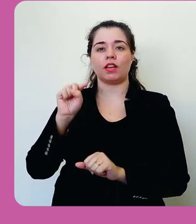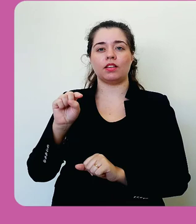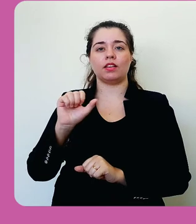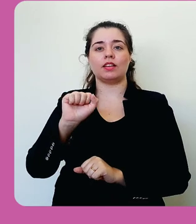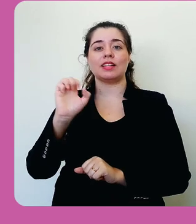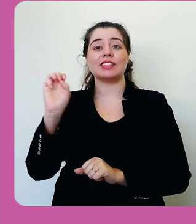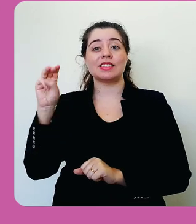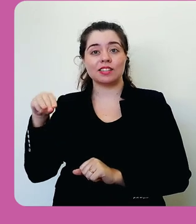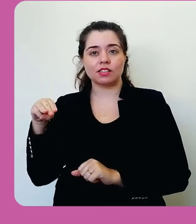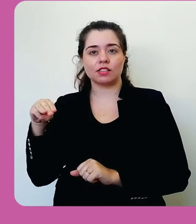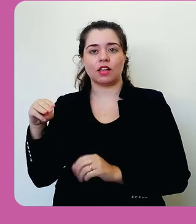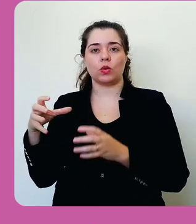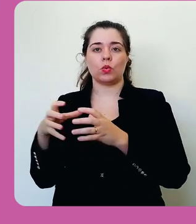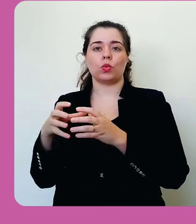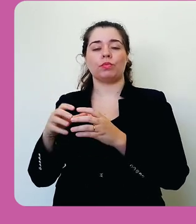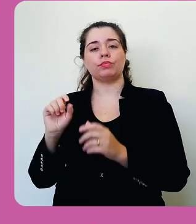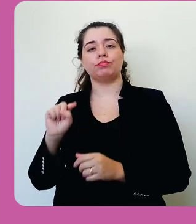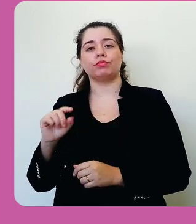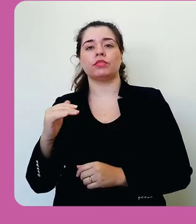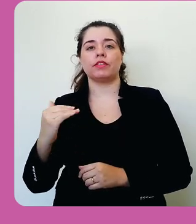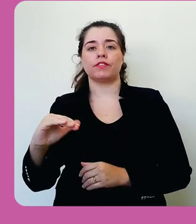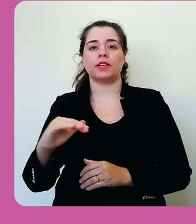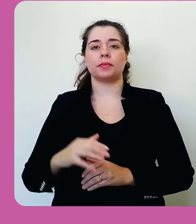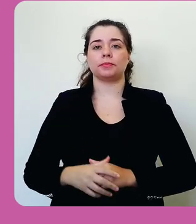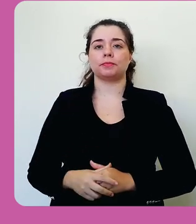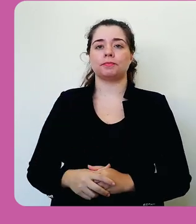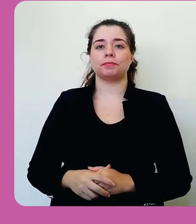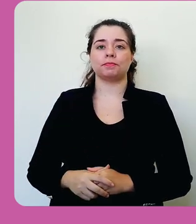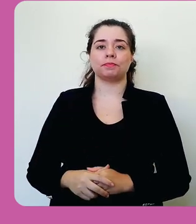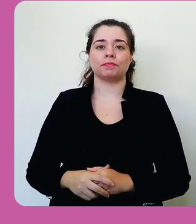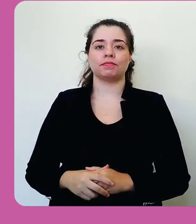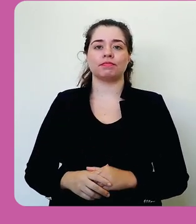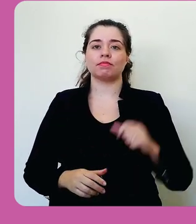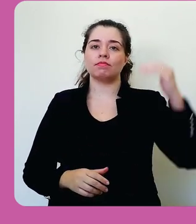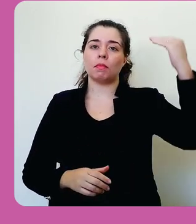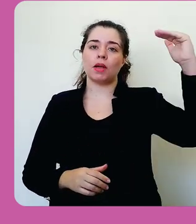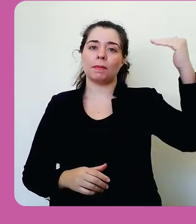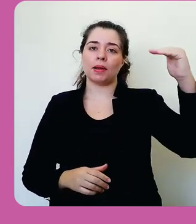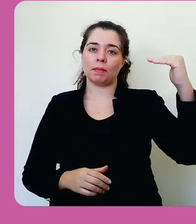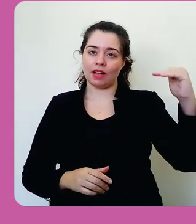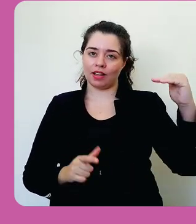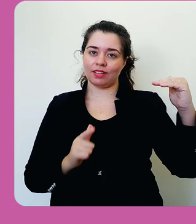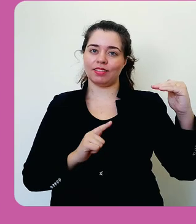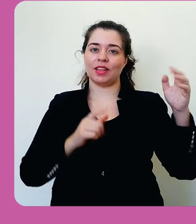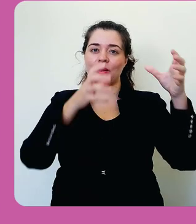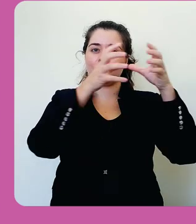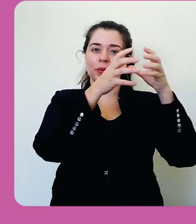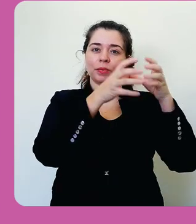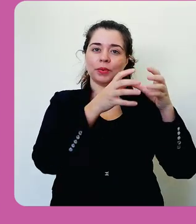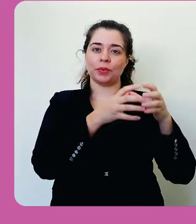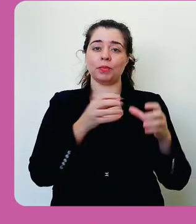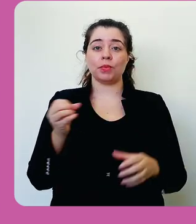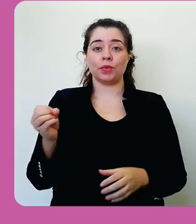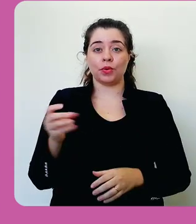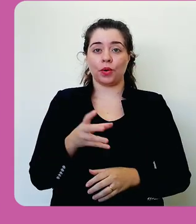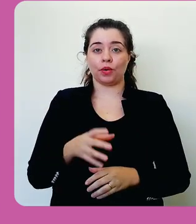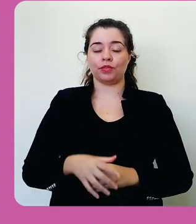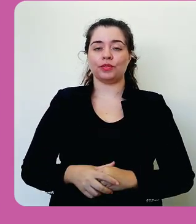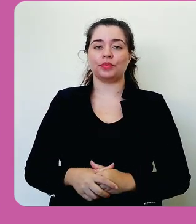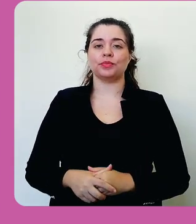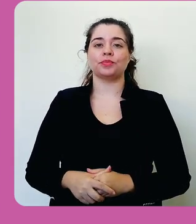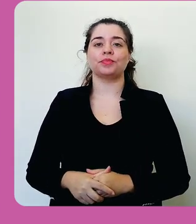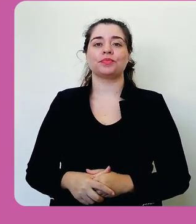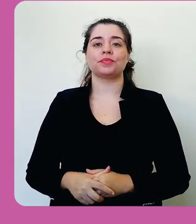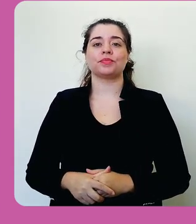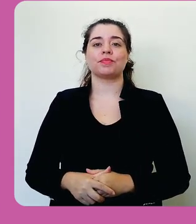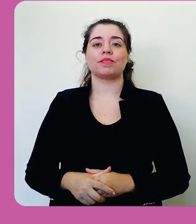Basta marcar sem agrupamento e enviar. Nós temos aqui, então, os três grupos novos criados, o grupo